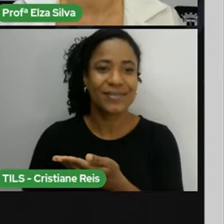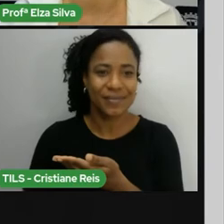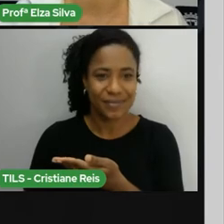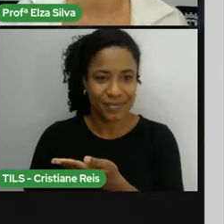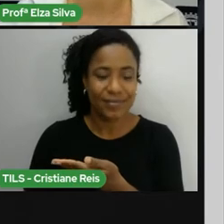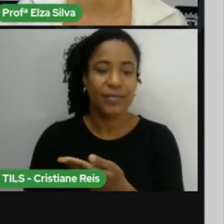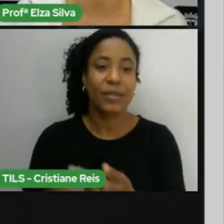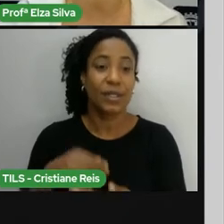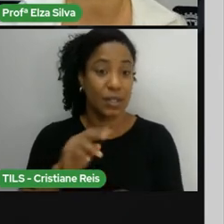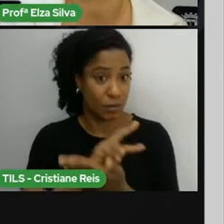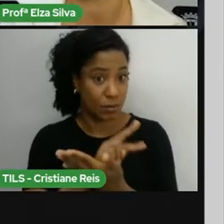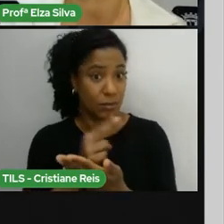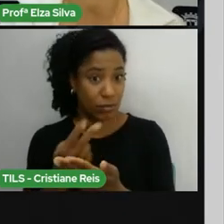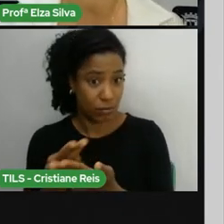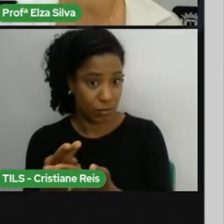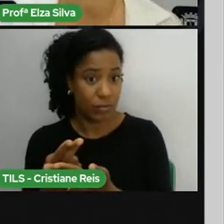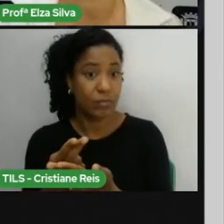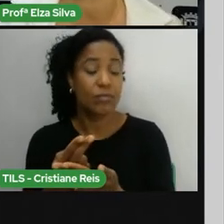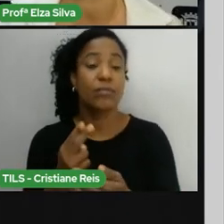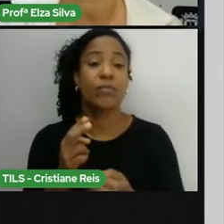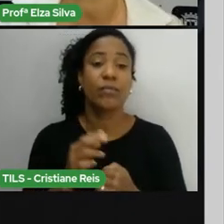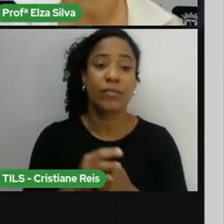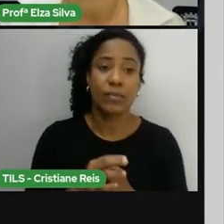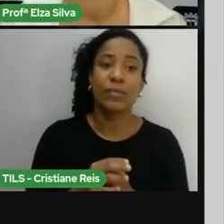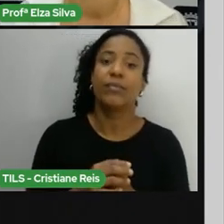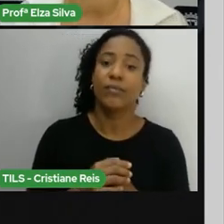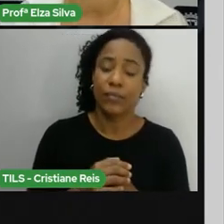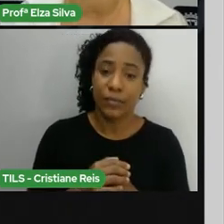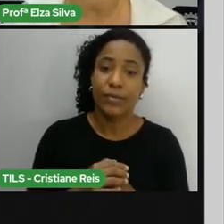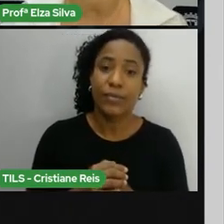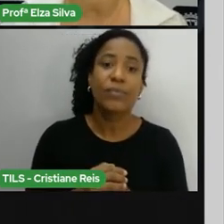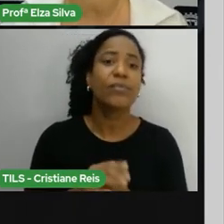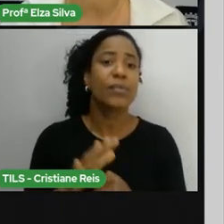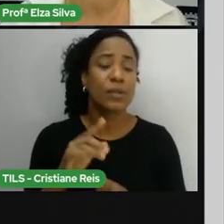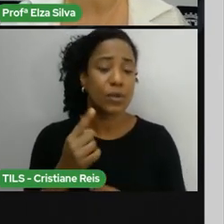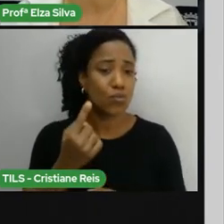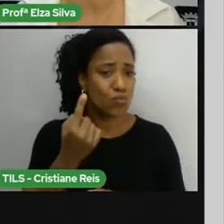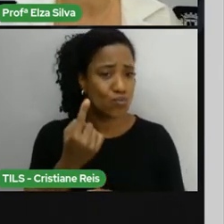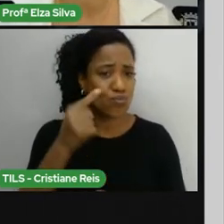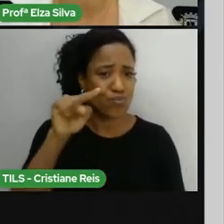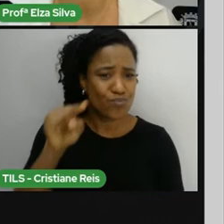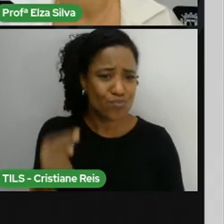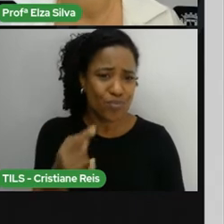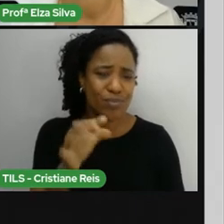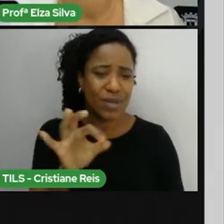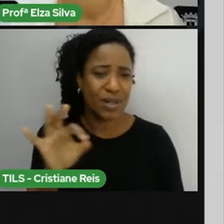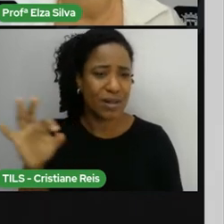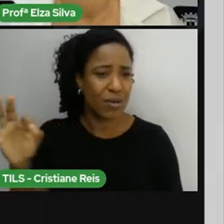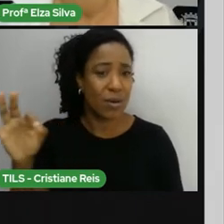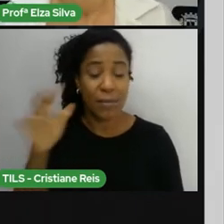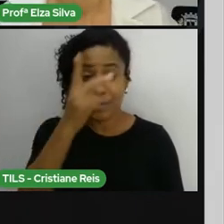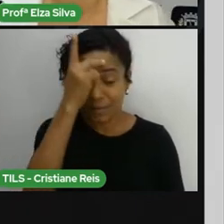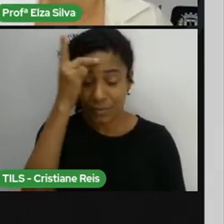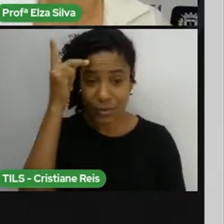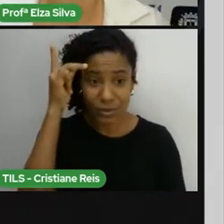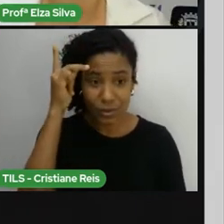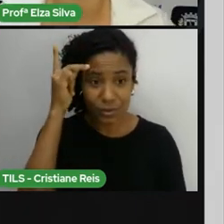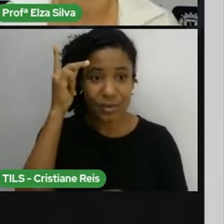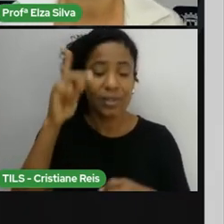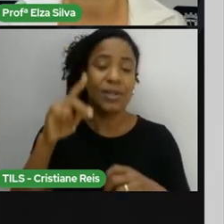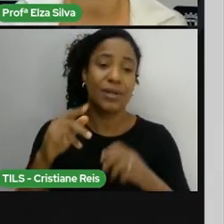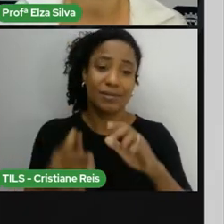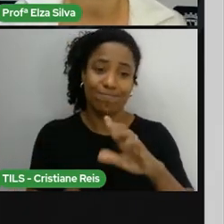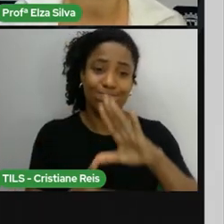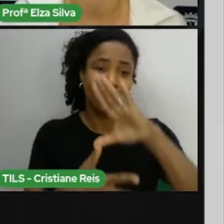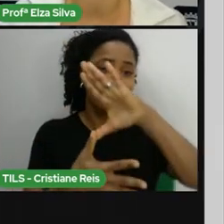Então, existiu aproximadamente um milhão de pessoas na América